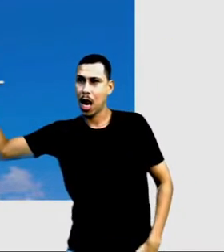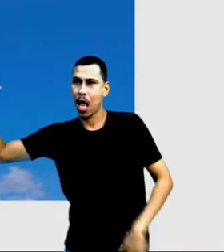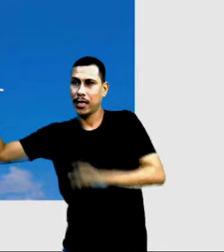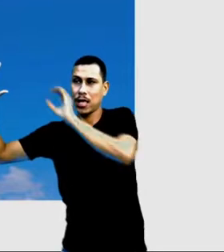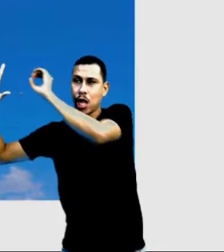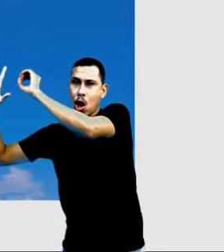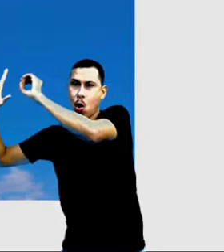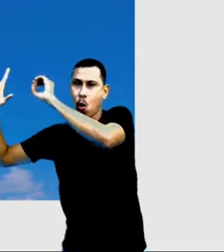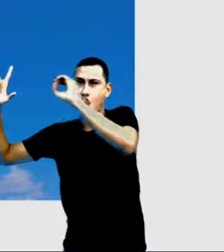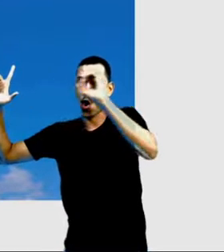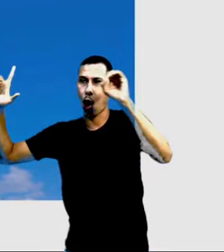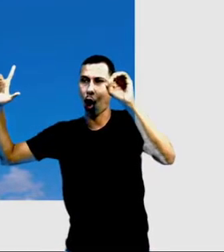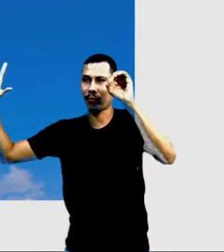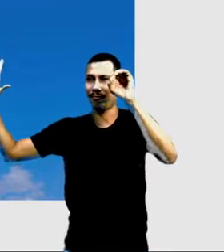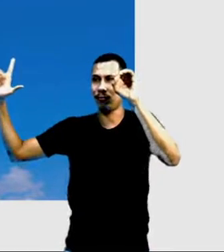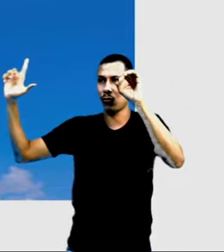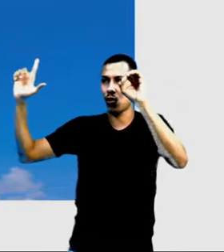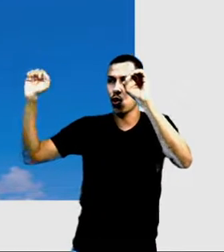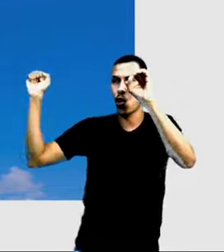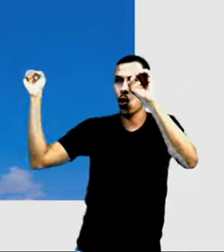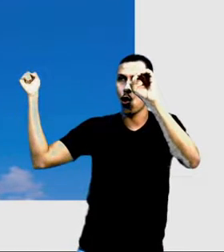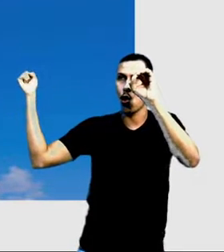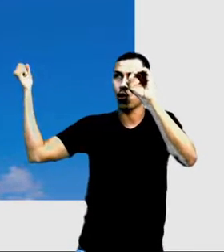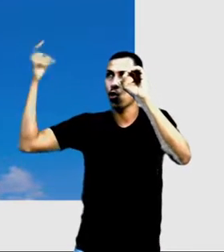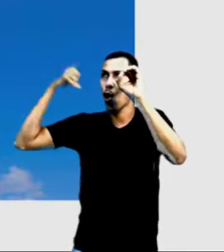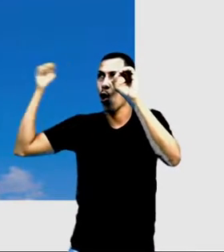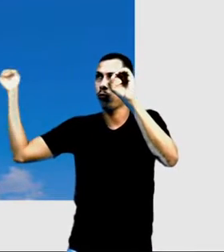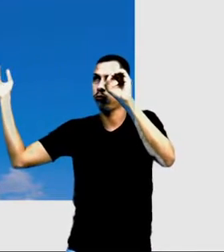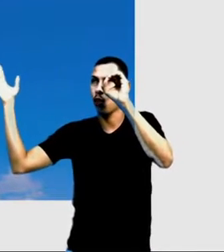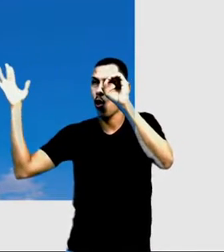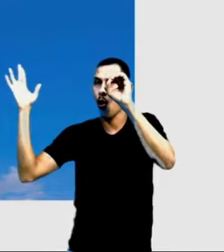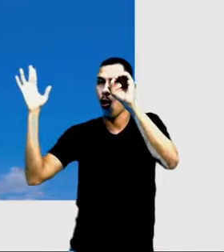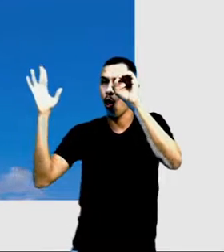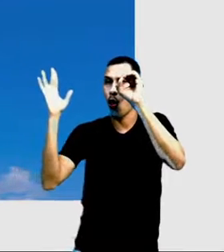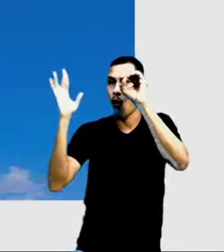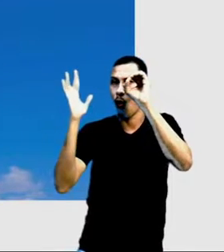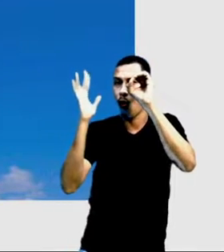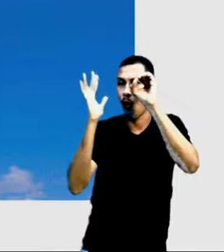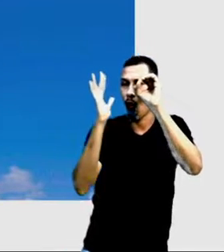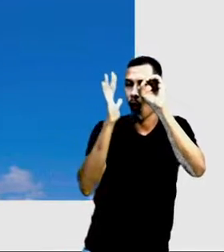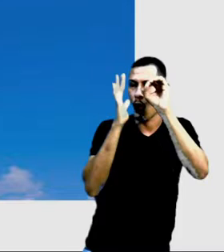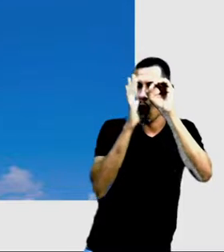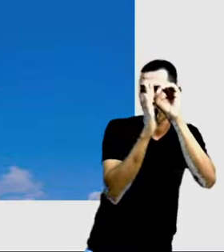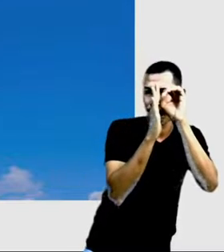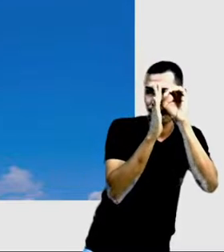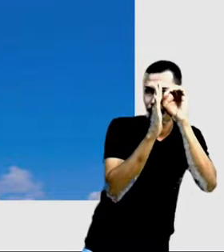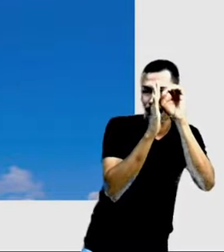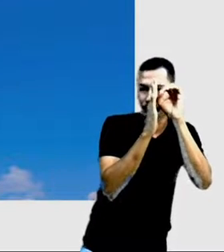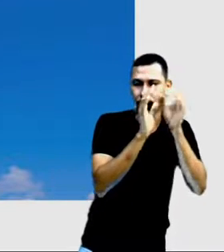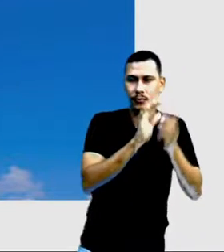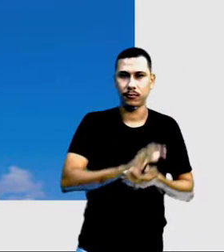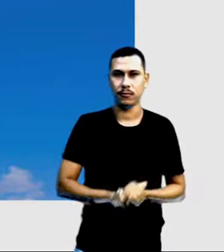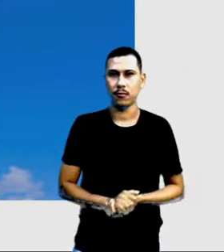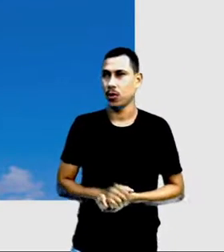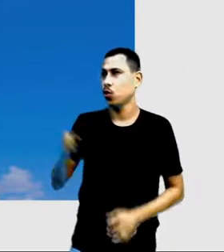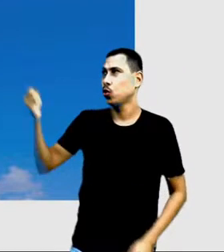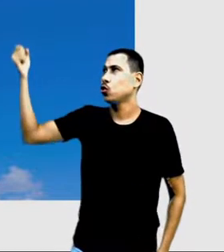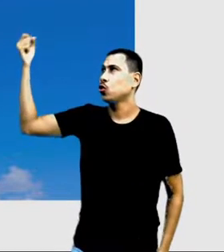oeste. Esse movimento se dá o nome de movimento